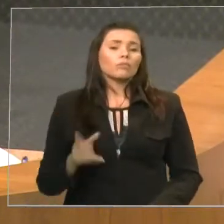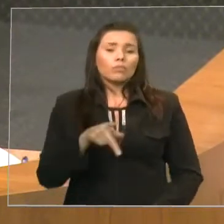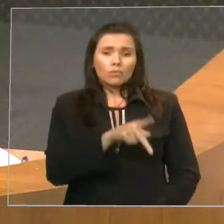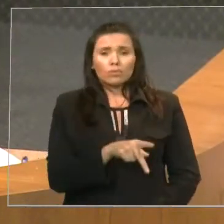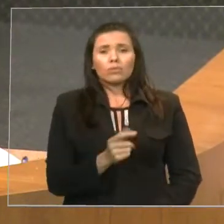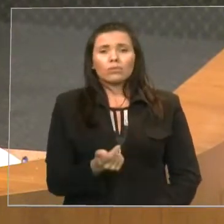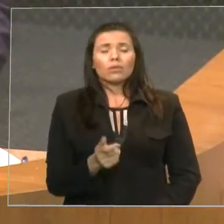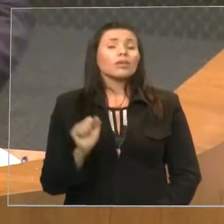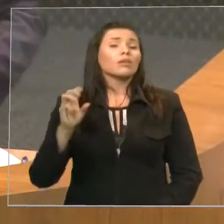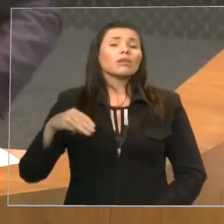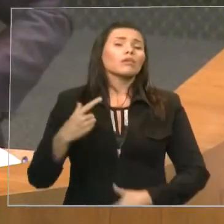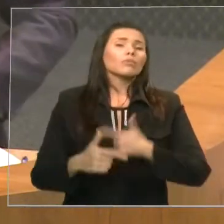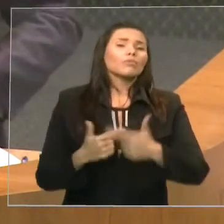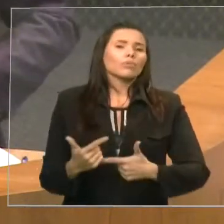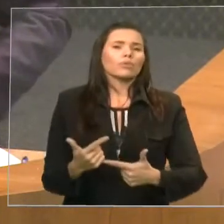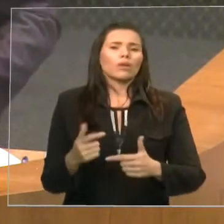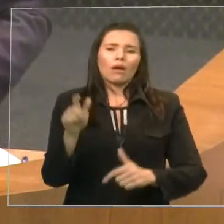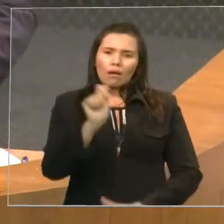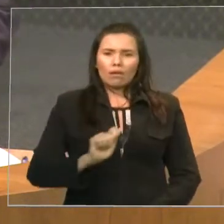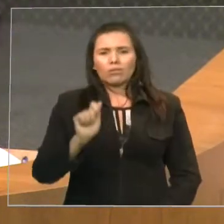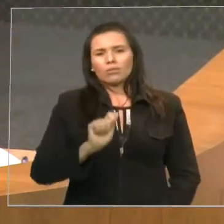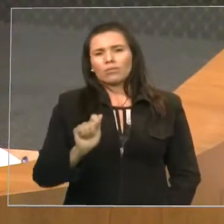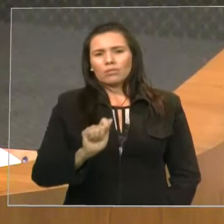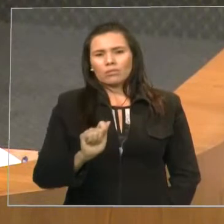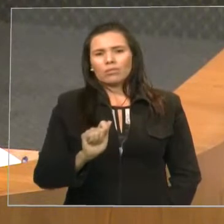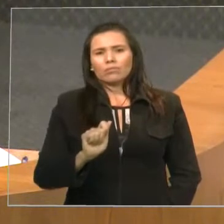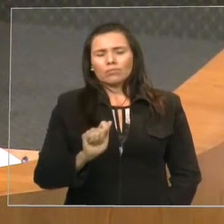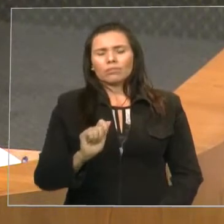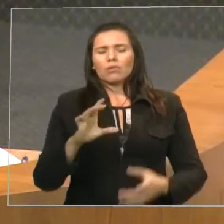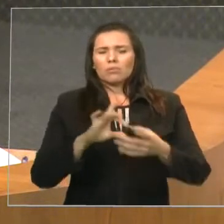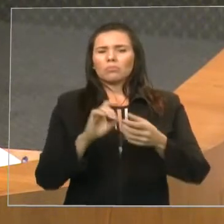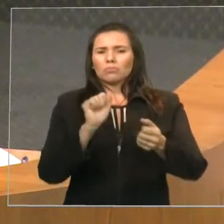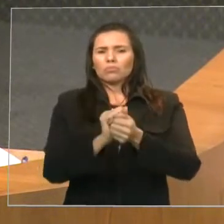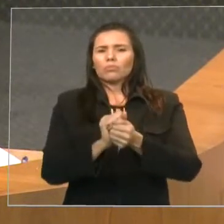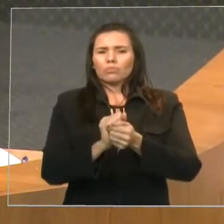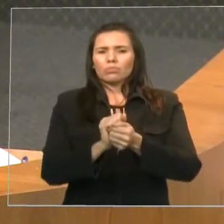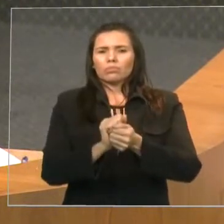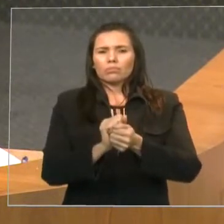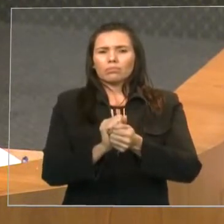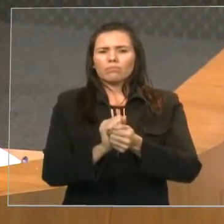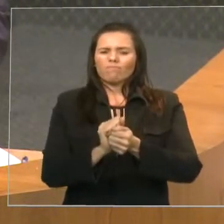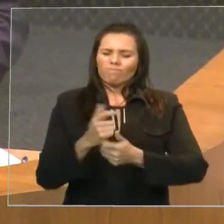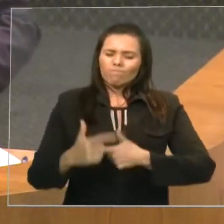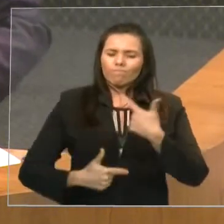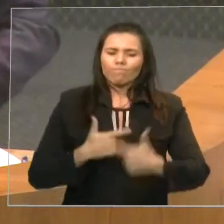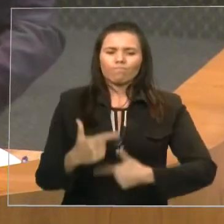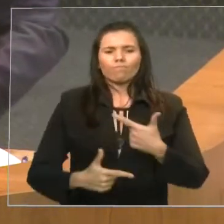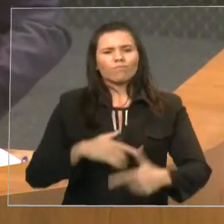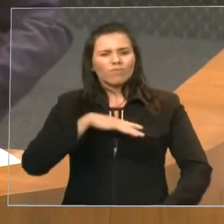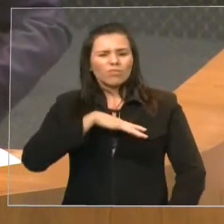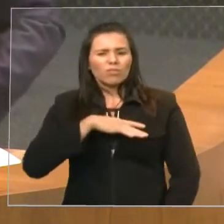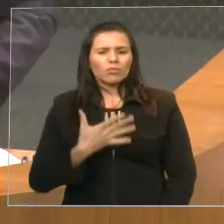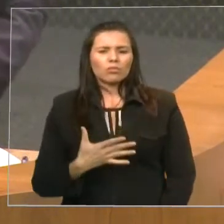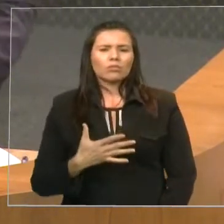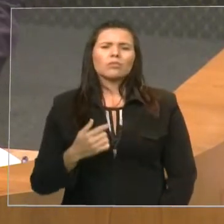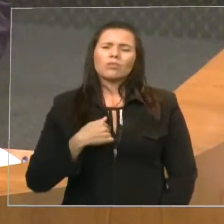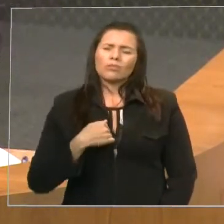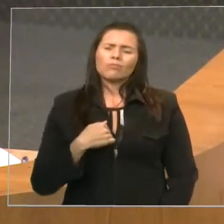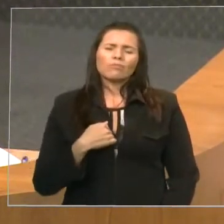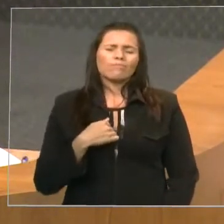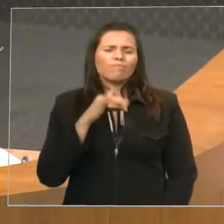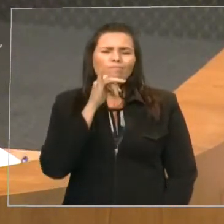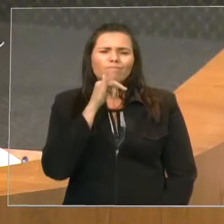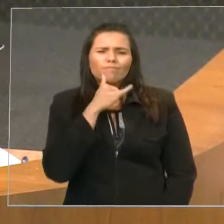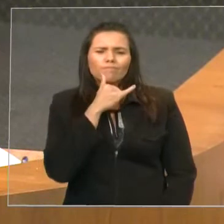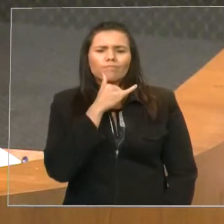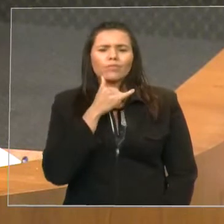segurança do Estado do Maranhão, é uma entidade unida e guerreira. E me fica muito, eu fico muito triste